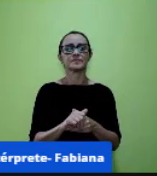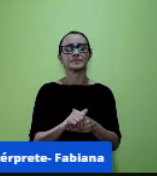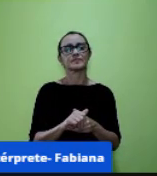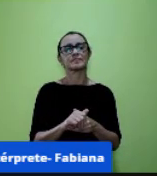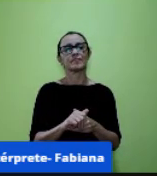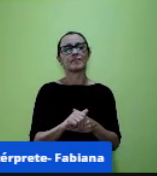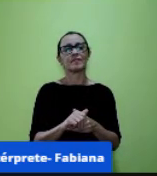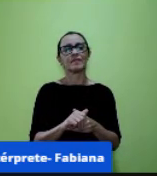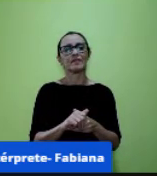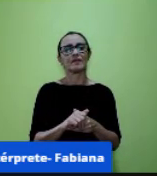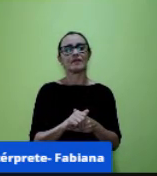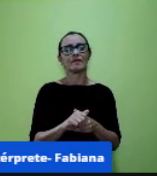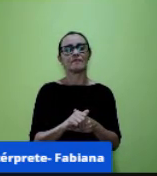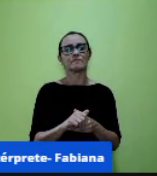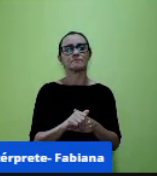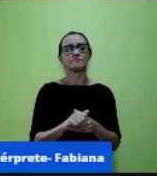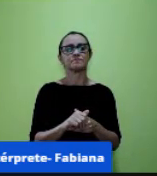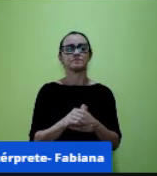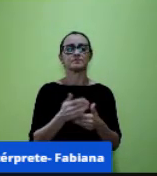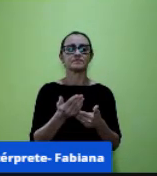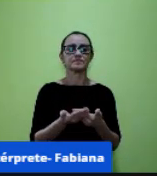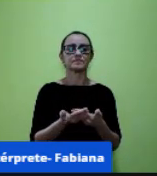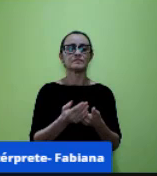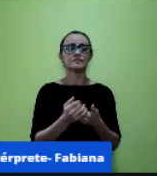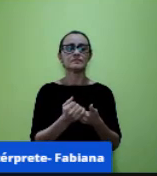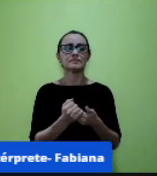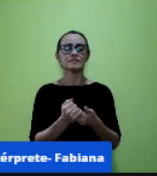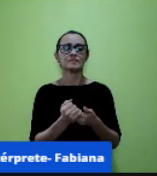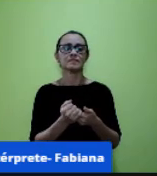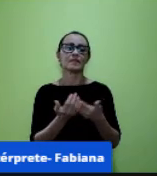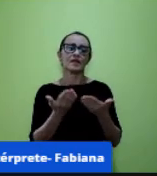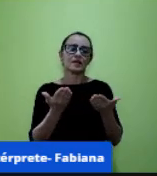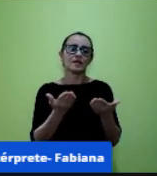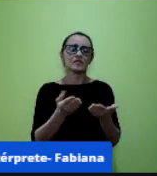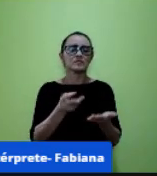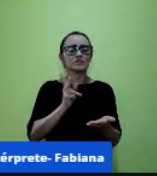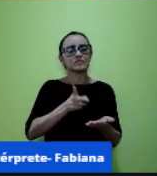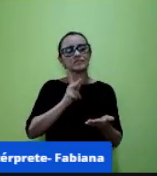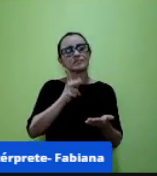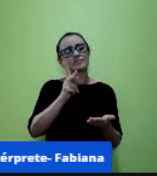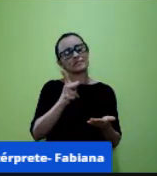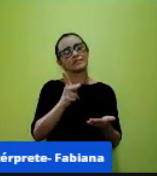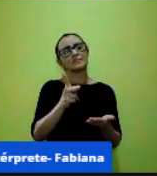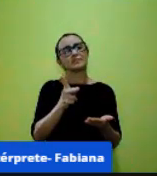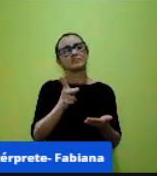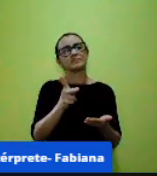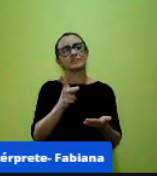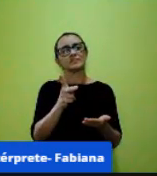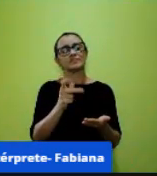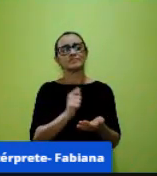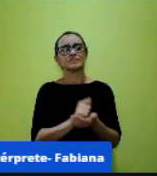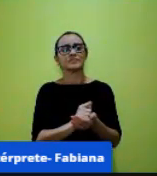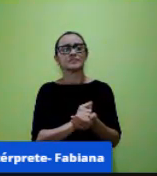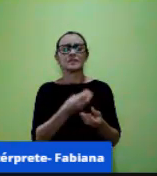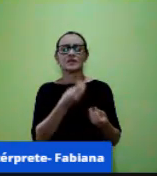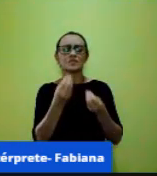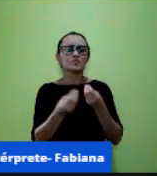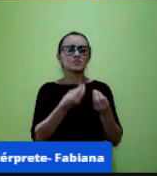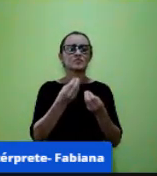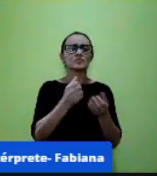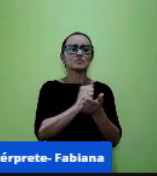tem só Antônio e a gente sempre se coloca né ah Sônia uma atividade